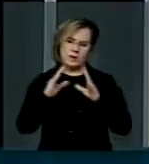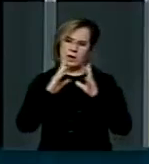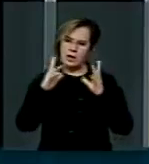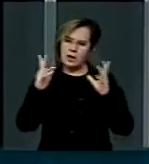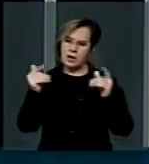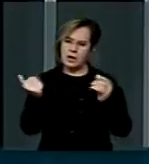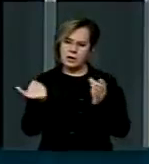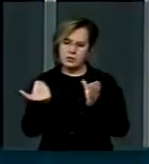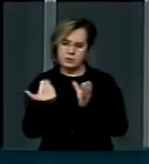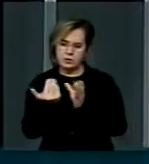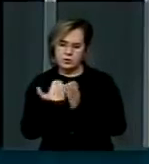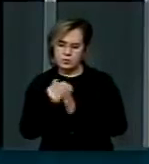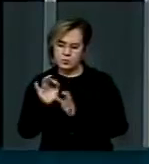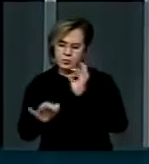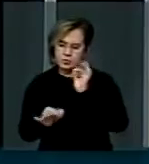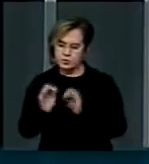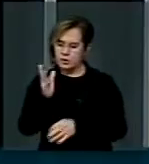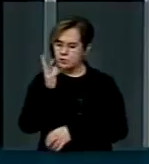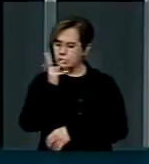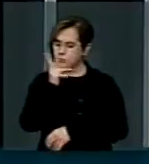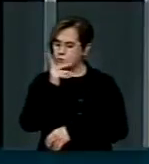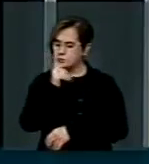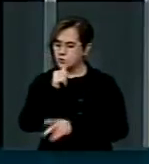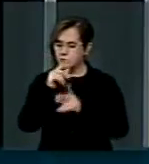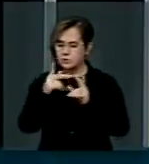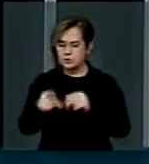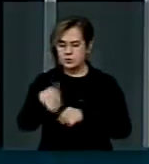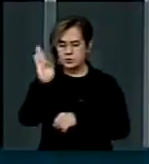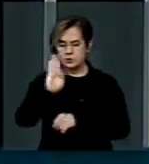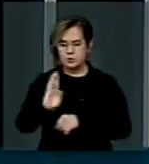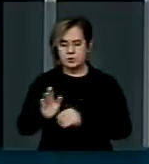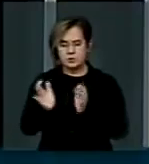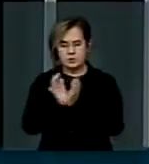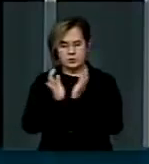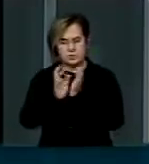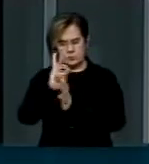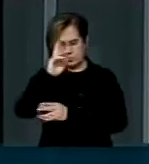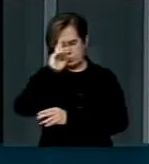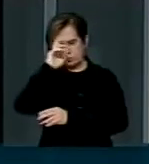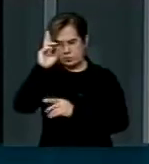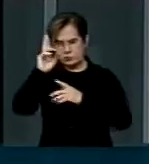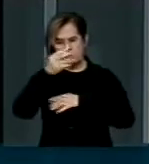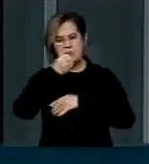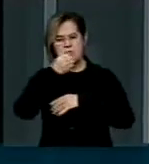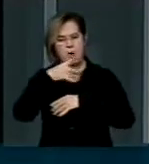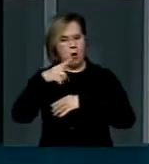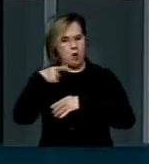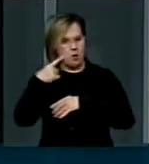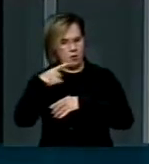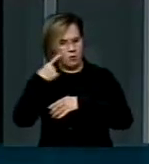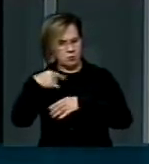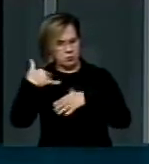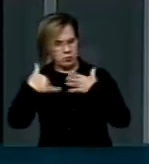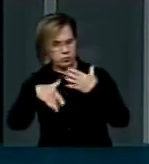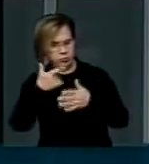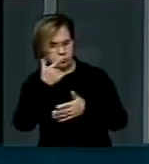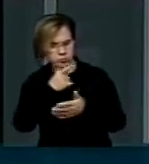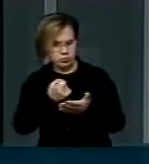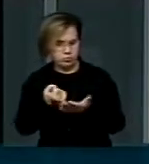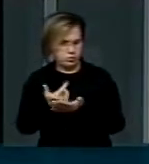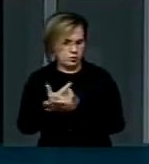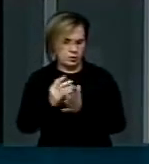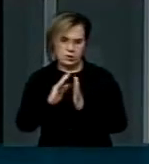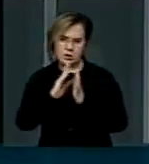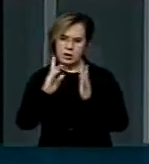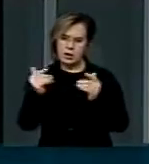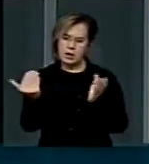processo judicial demorado, aonde os proprietários têm bons advogados, é evidente que